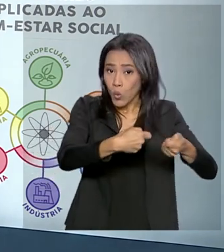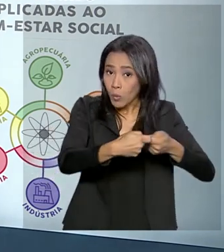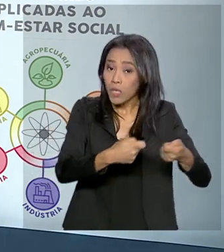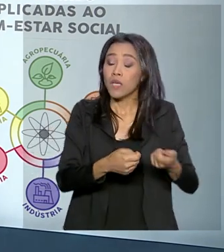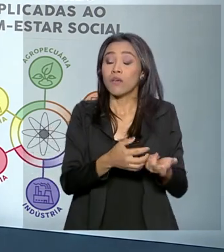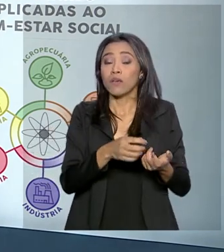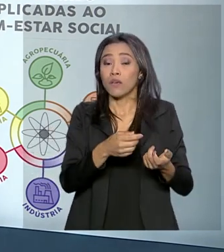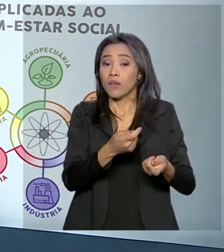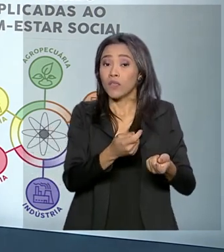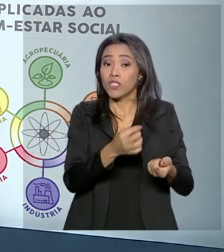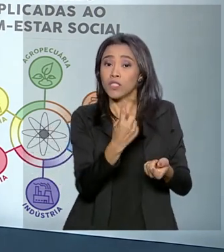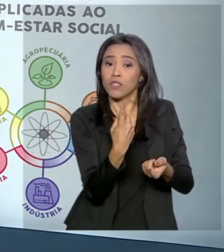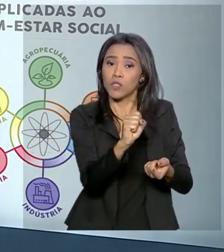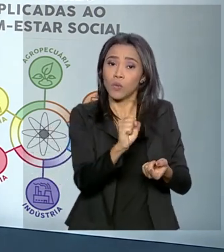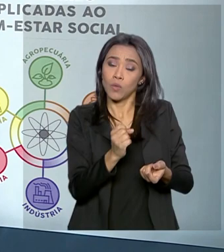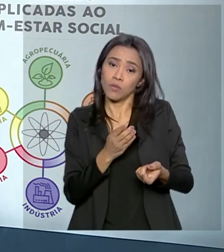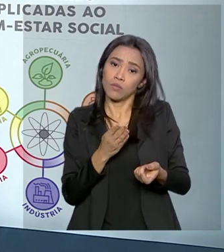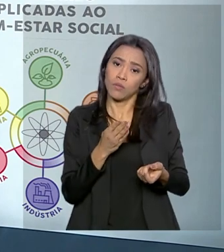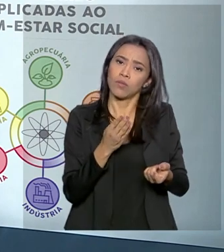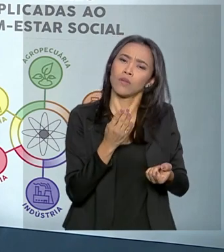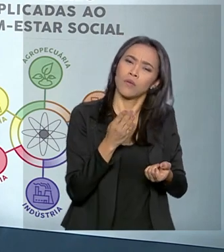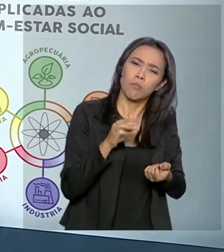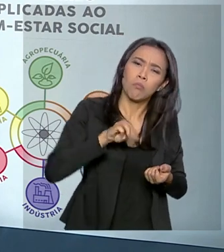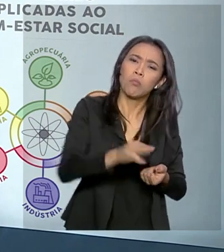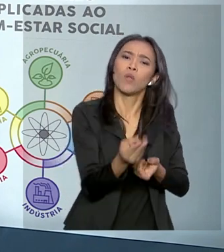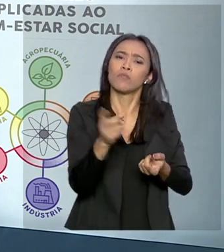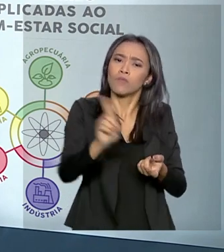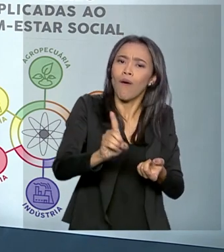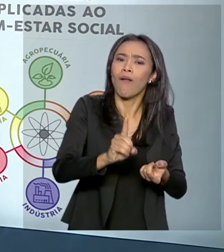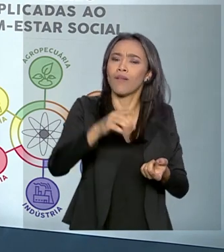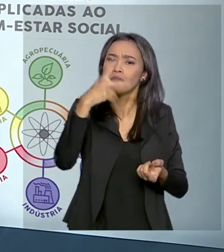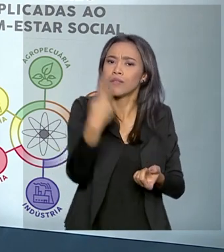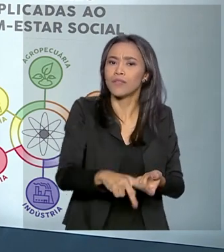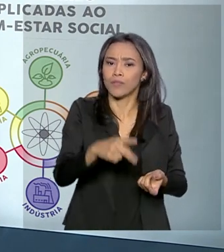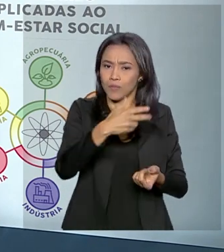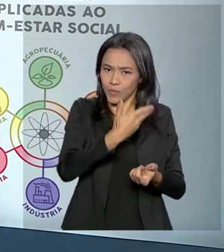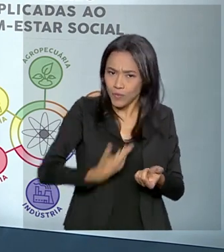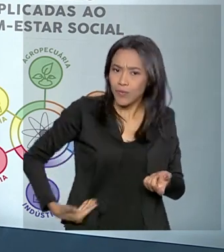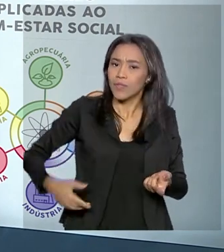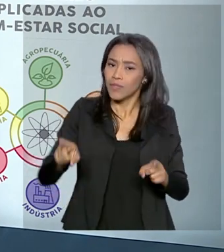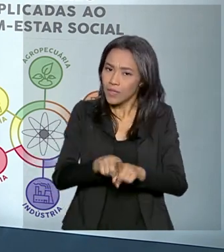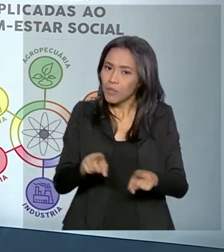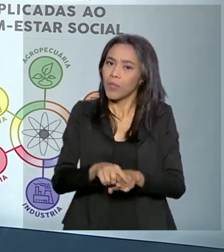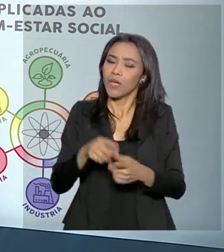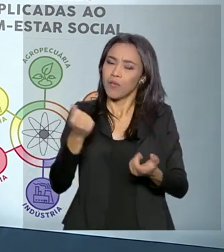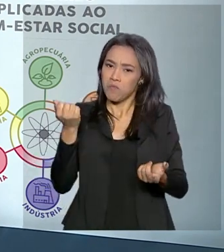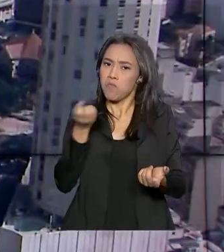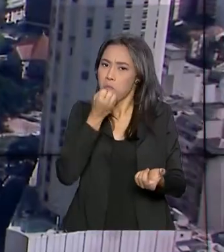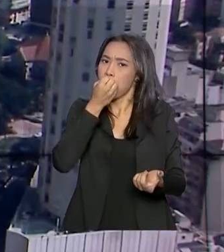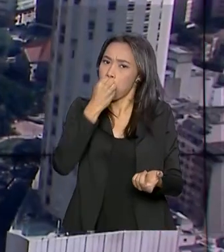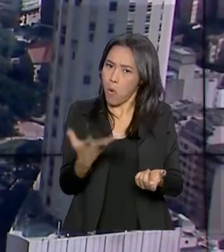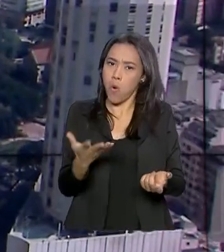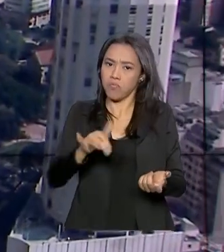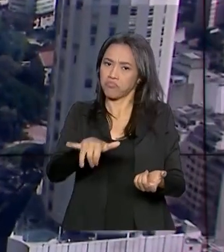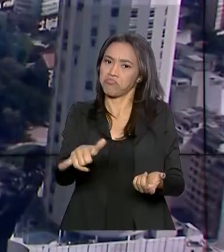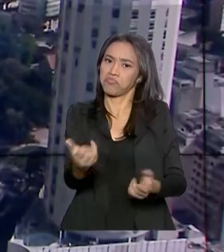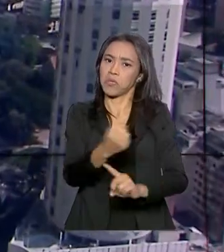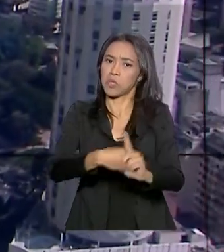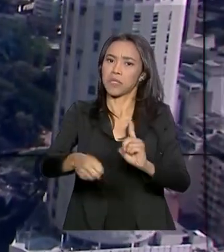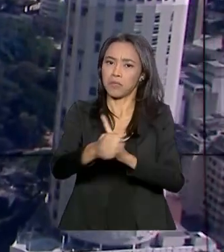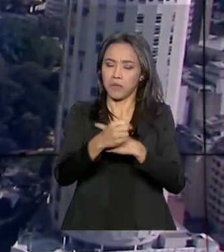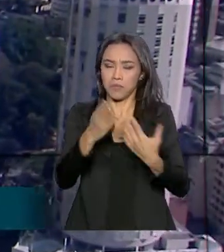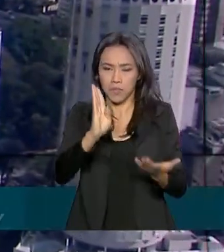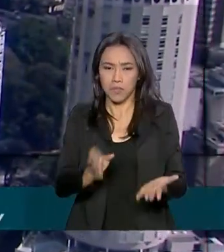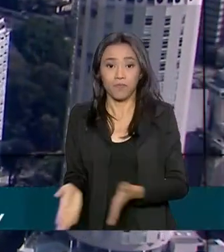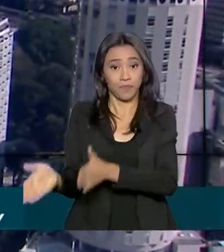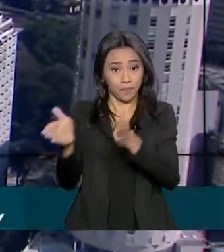18 milhões de dólares por ano aos cofres públicos e também um ganho para a sociedade brasileira. O